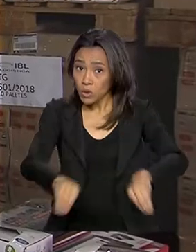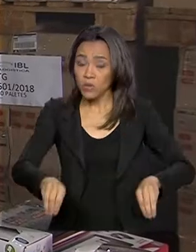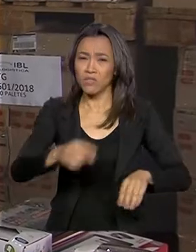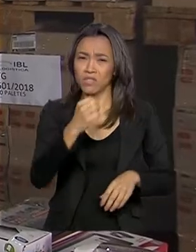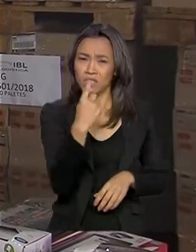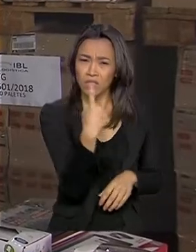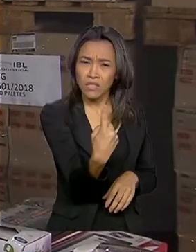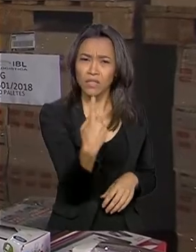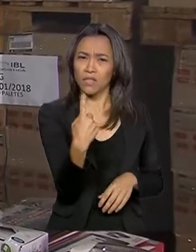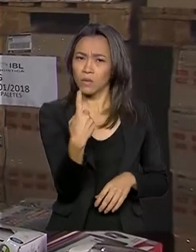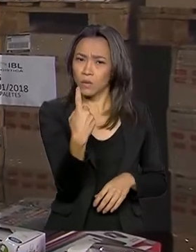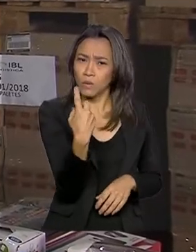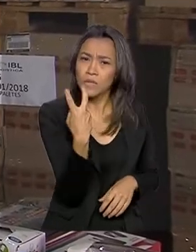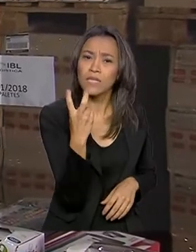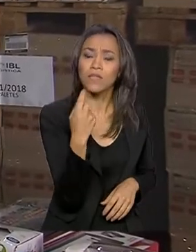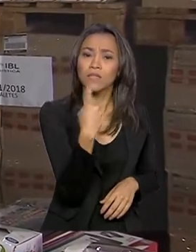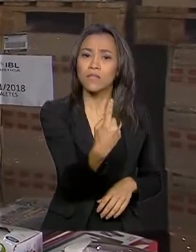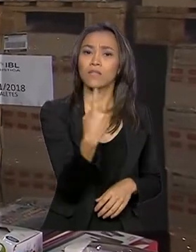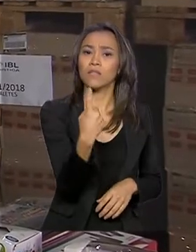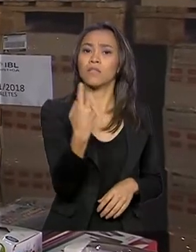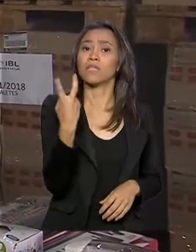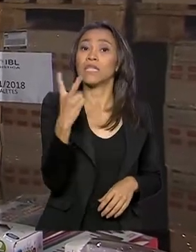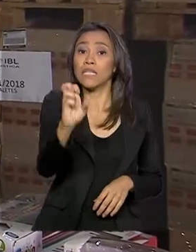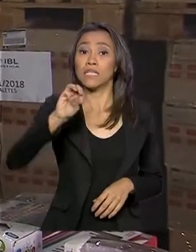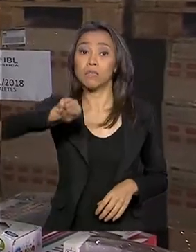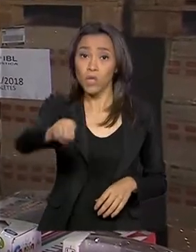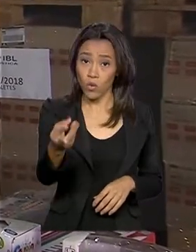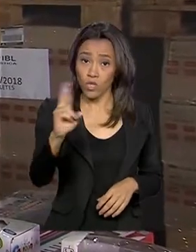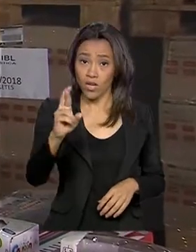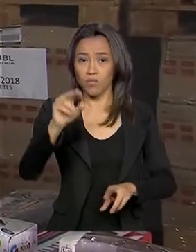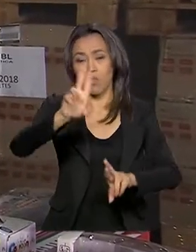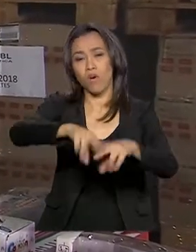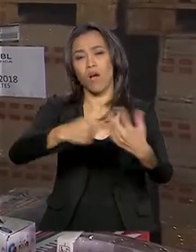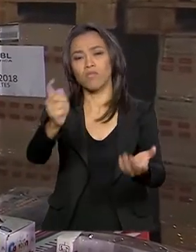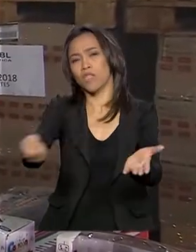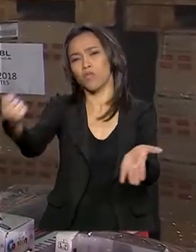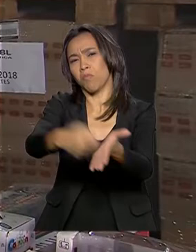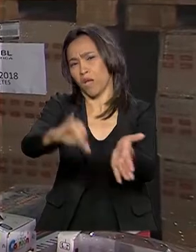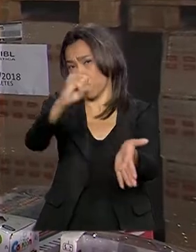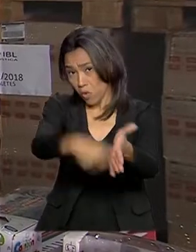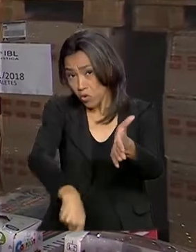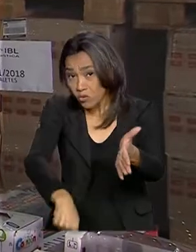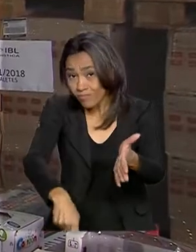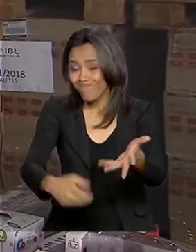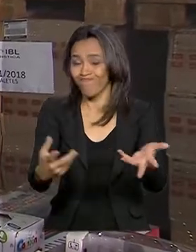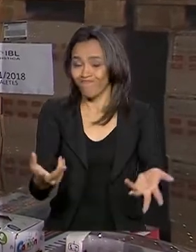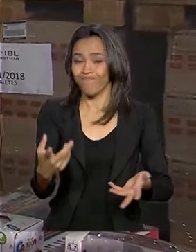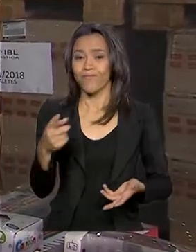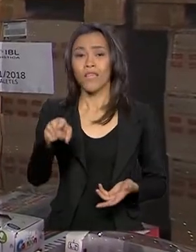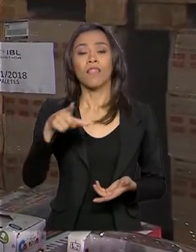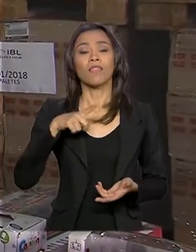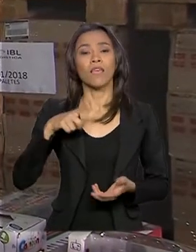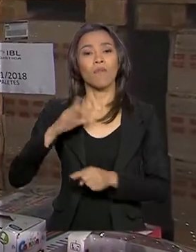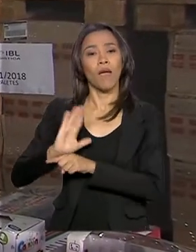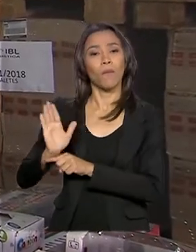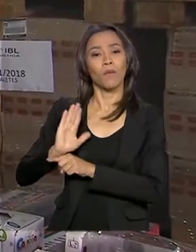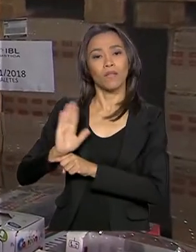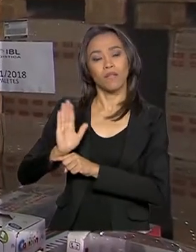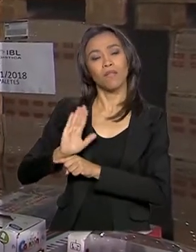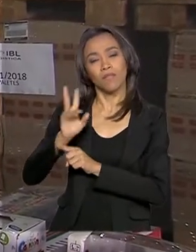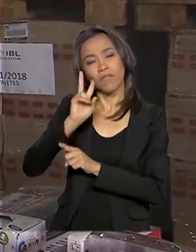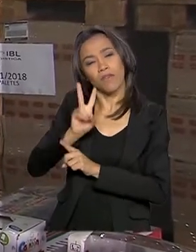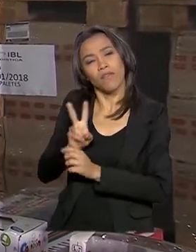115 bilhões de reais por ano por conta da sonegação de impostos. Na reportagem de Cleide Lopes,